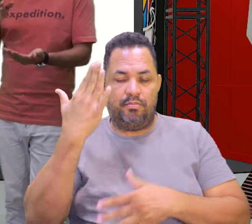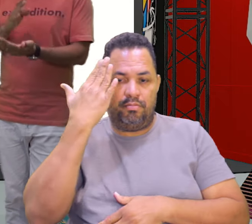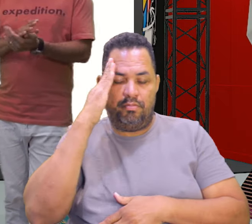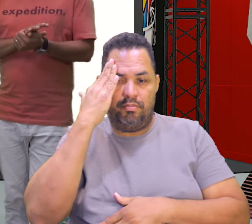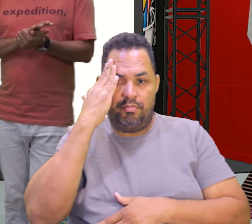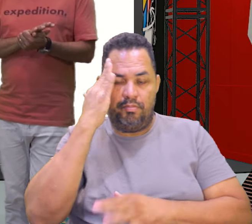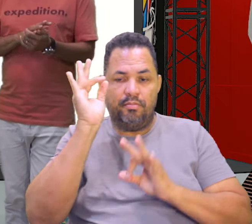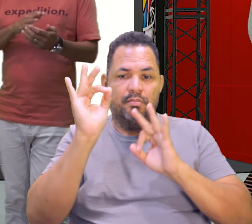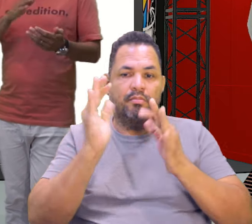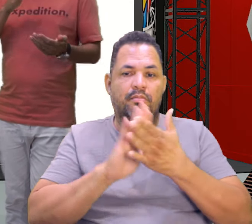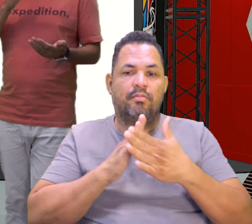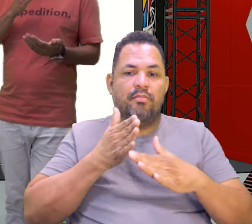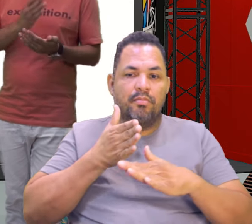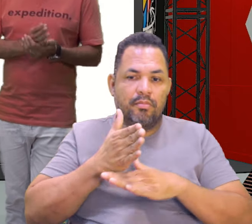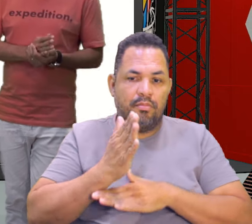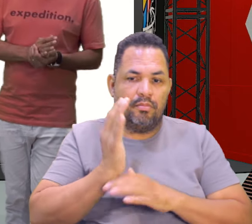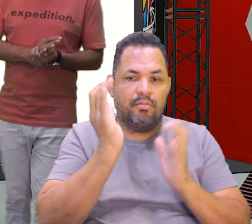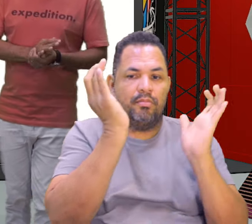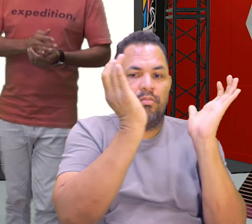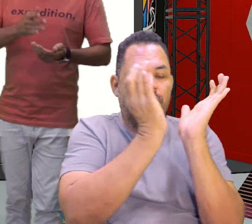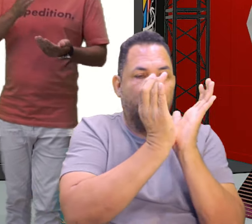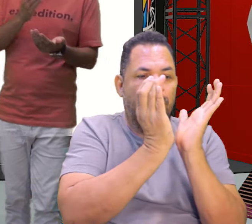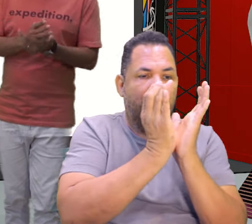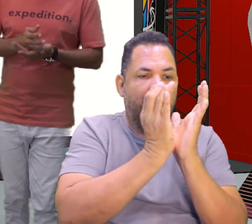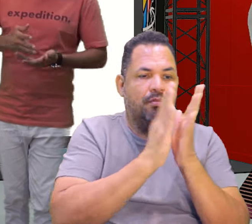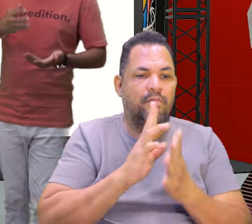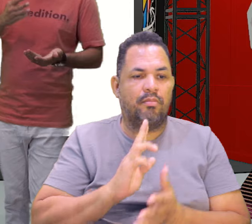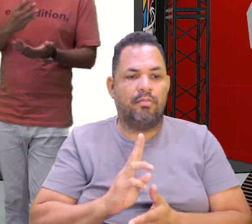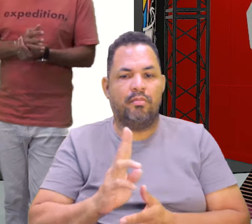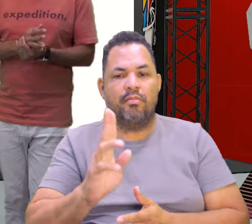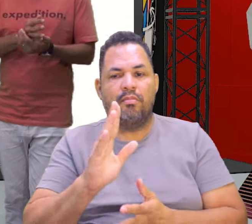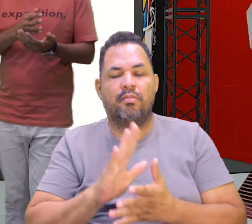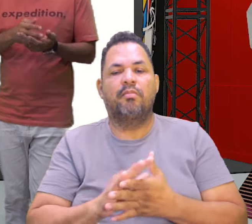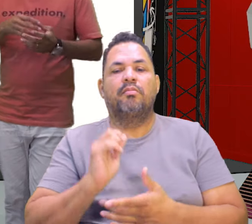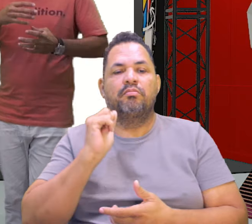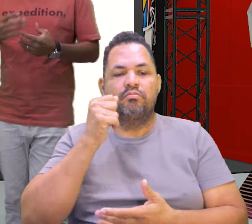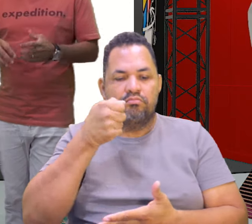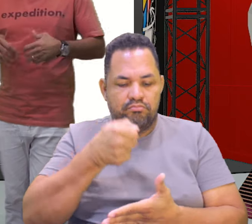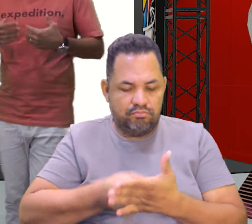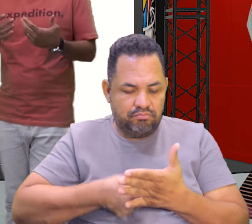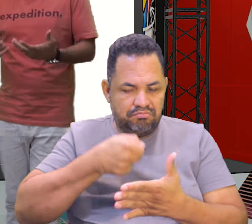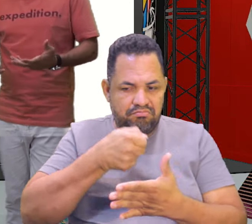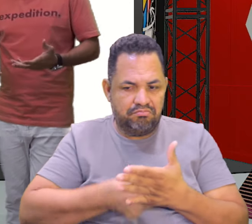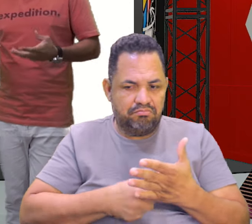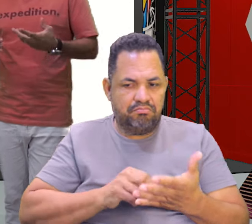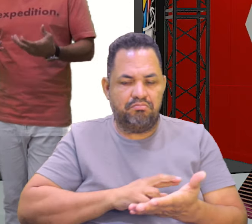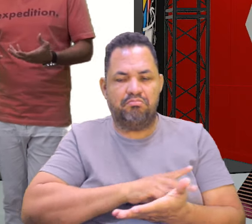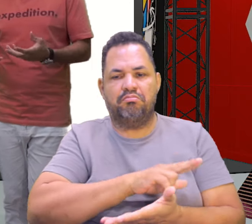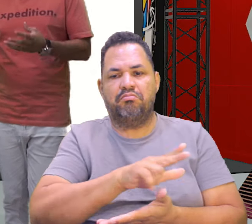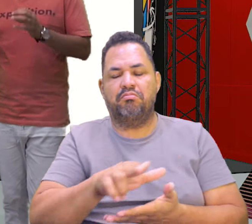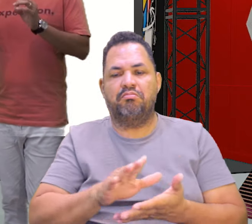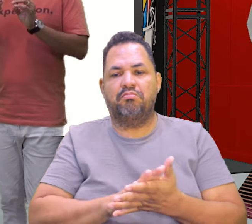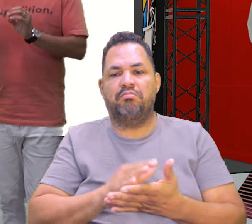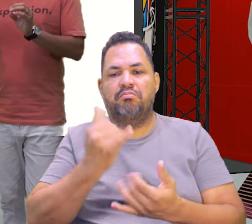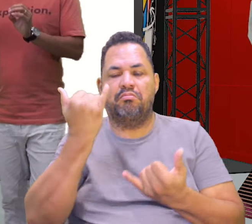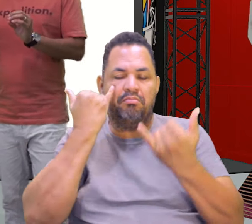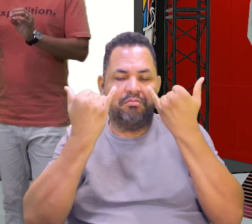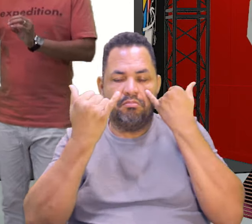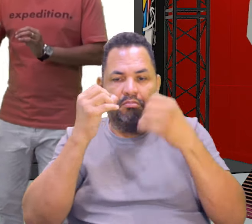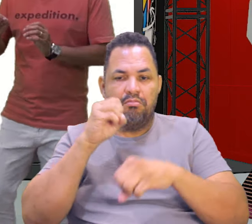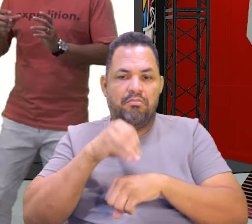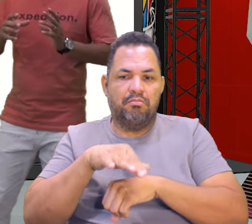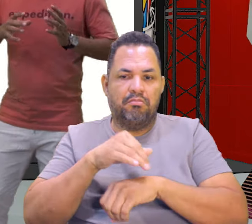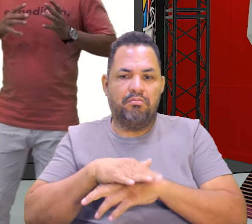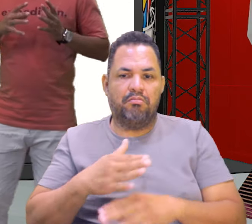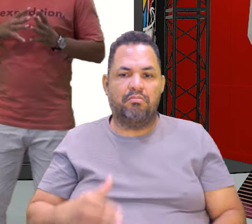na tecla, já entramos na unidade 2 e continuamos insistindo em várias informações e dicas com relação